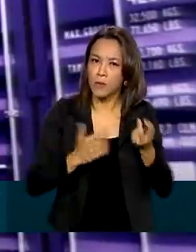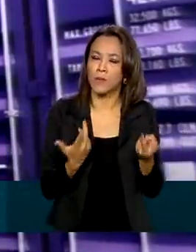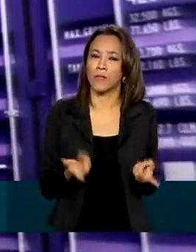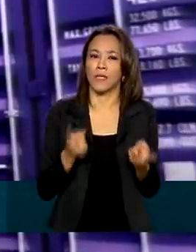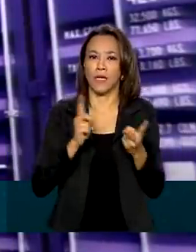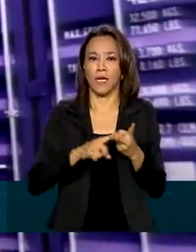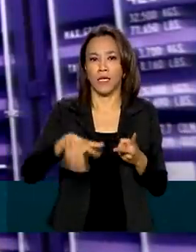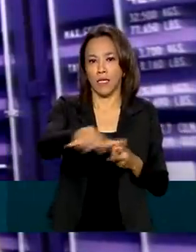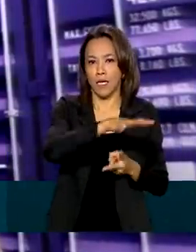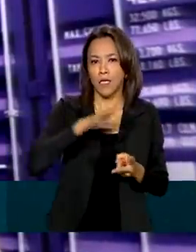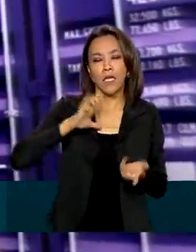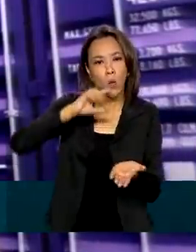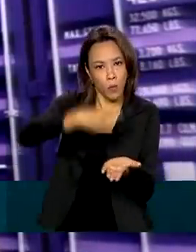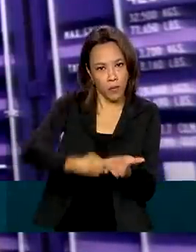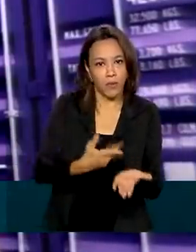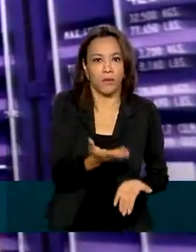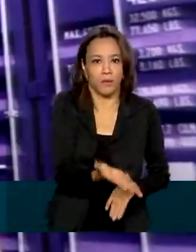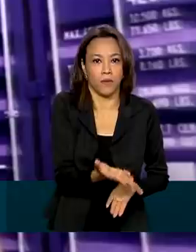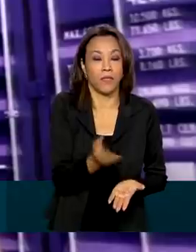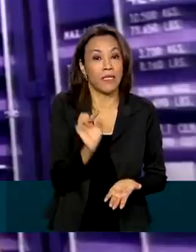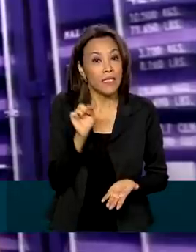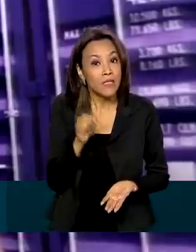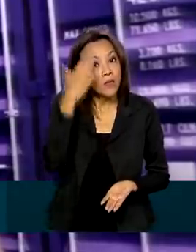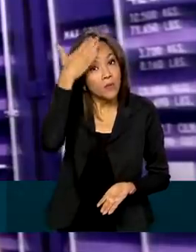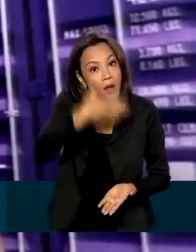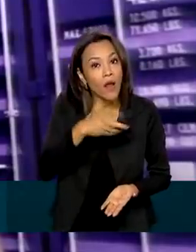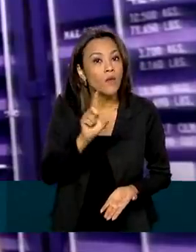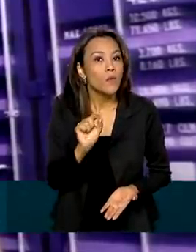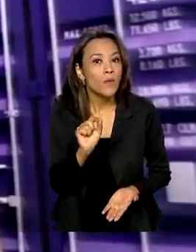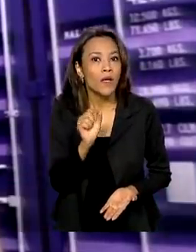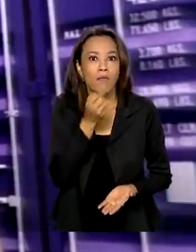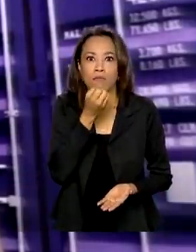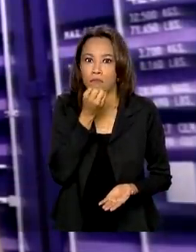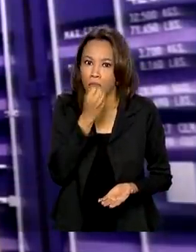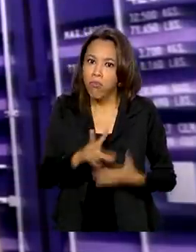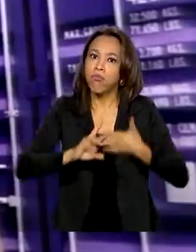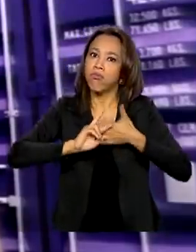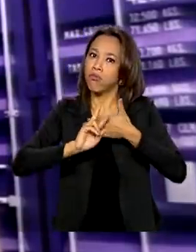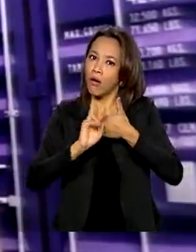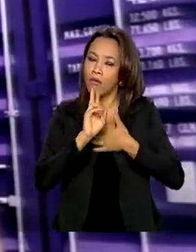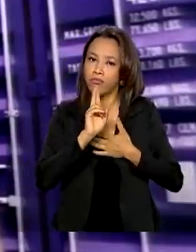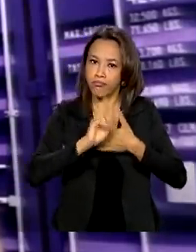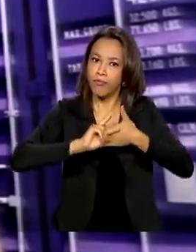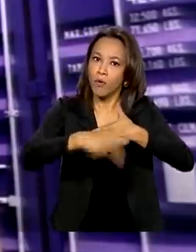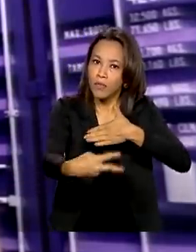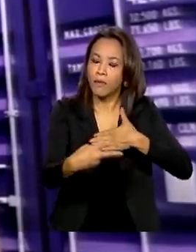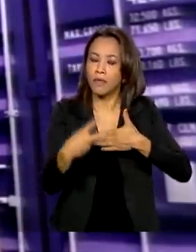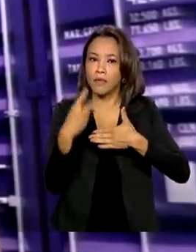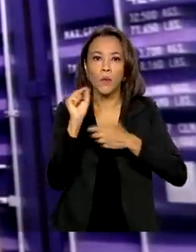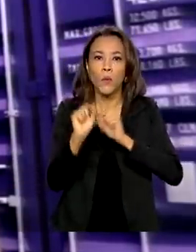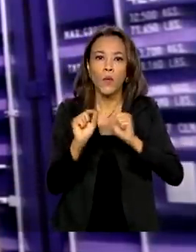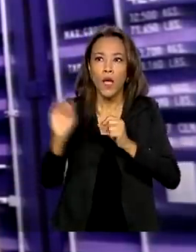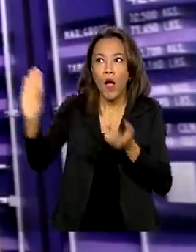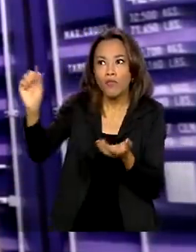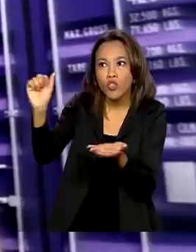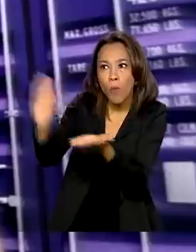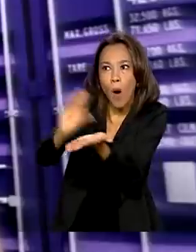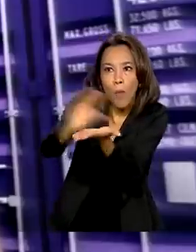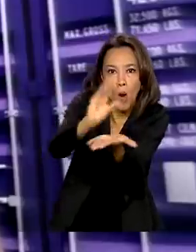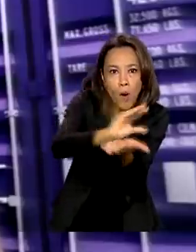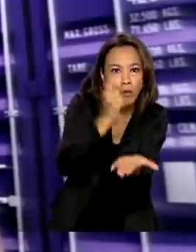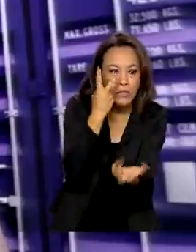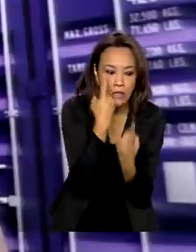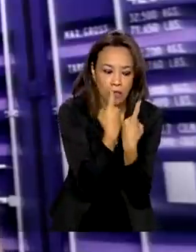administradores compromissados. Isto gera um grande resultado de atração de investimentos pela iniciativa